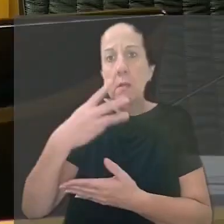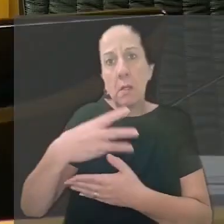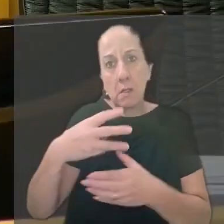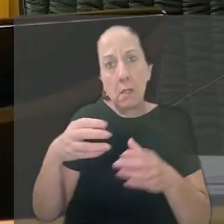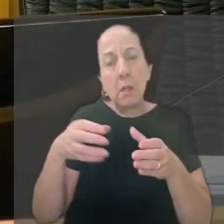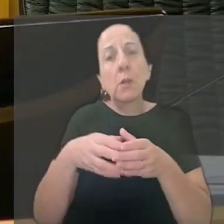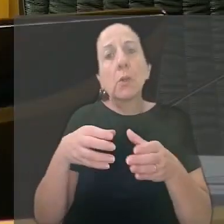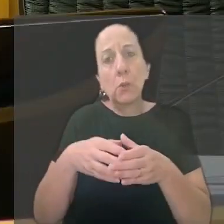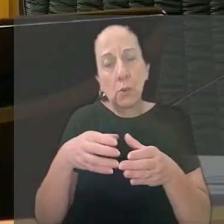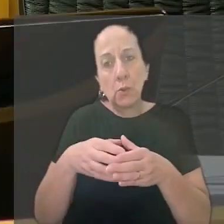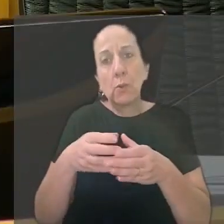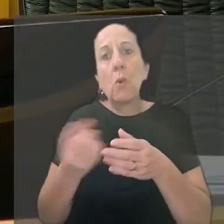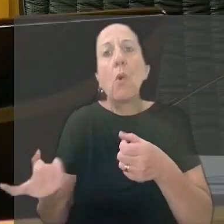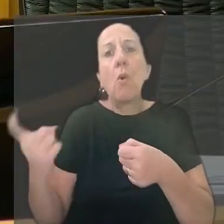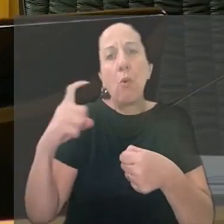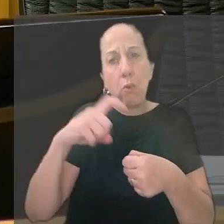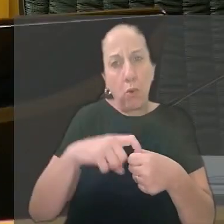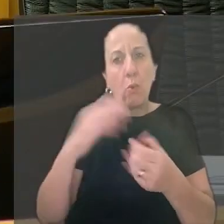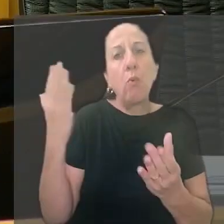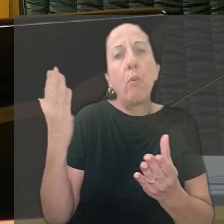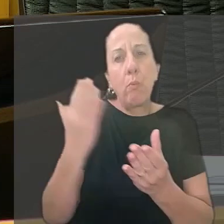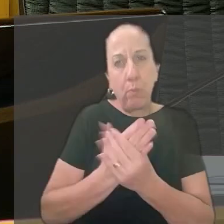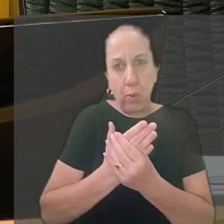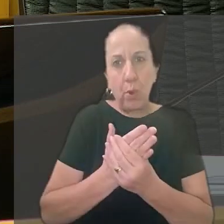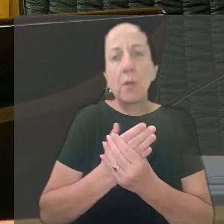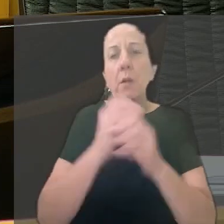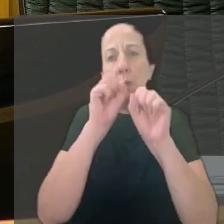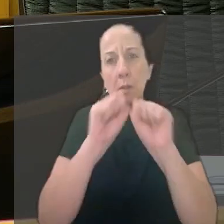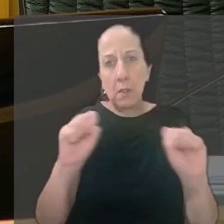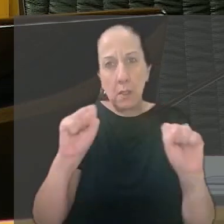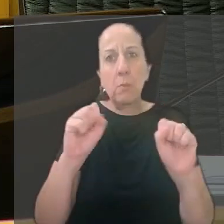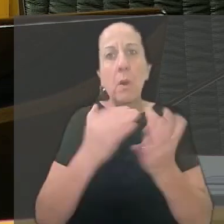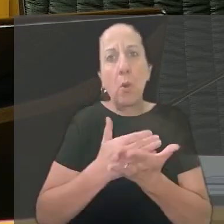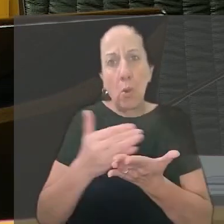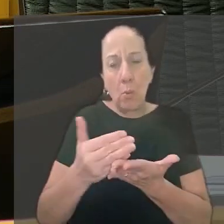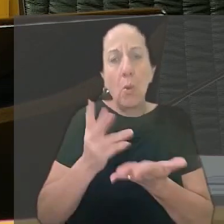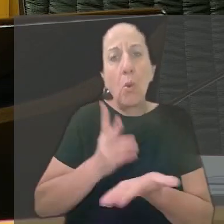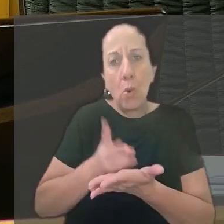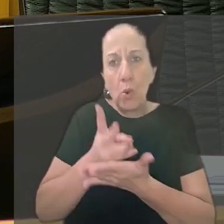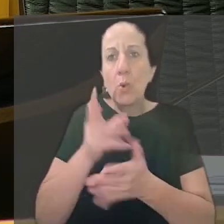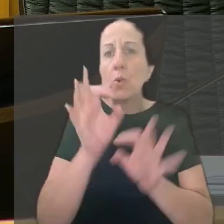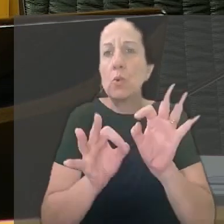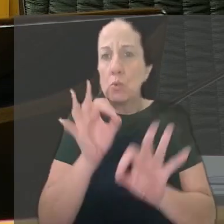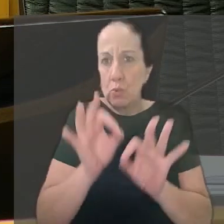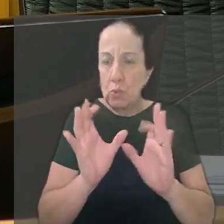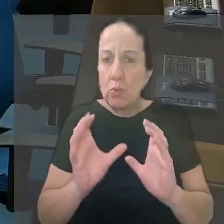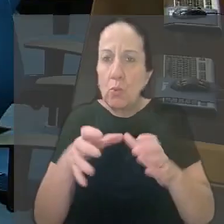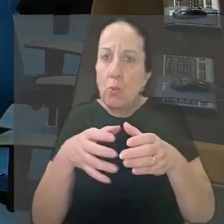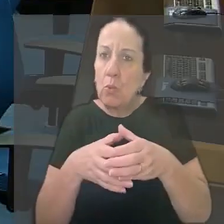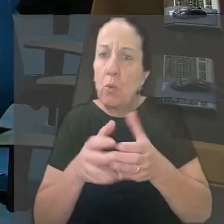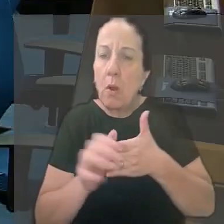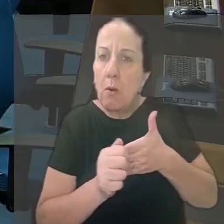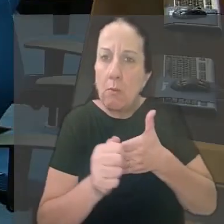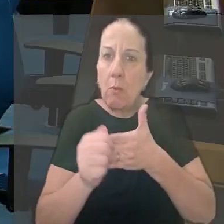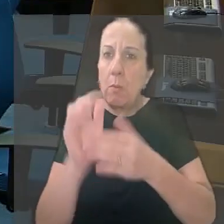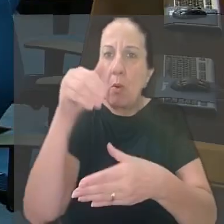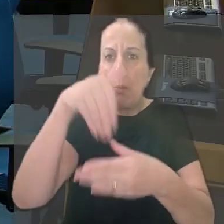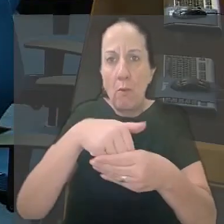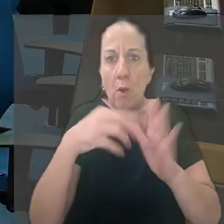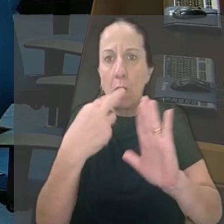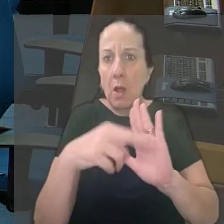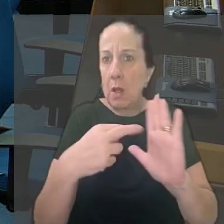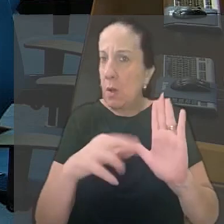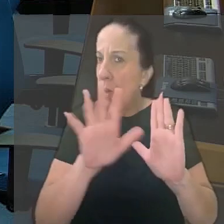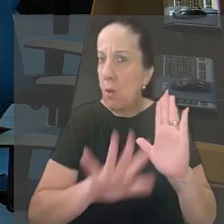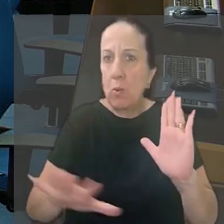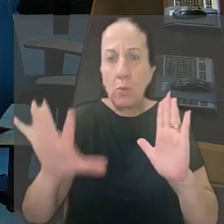a terceira turma determinou o retorno dos autos ao Tribunal de Origem para continuar o julgamento. O colegiado acompanhou o voto